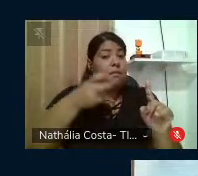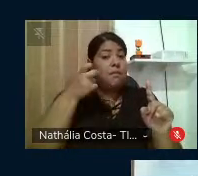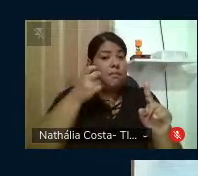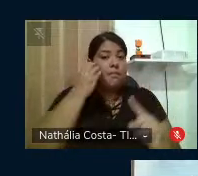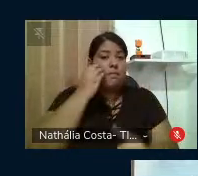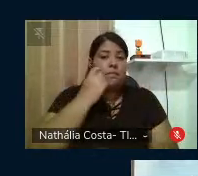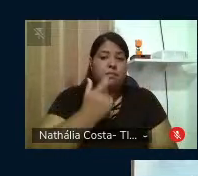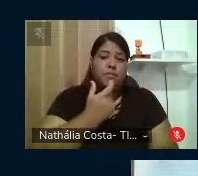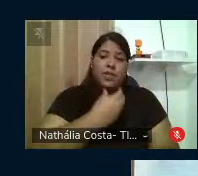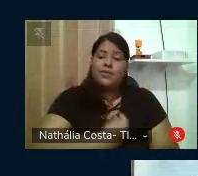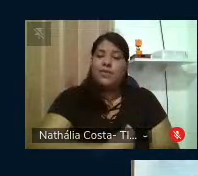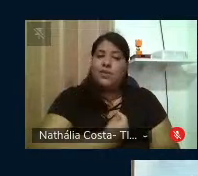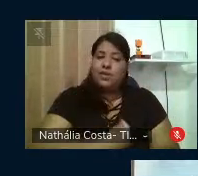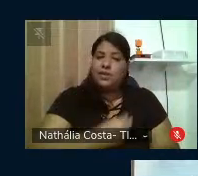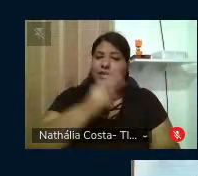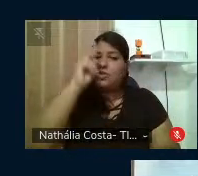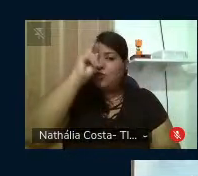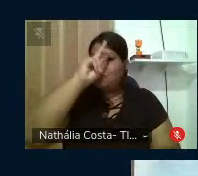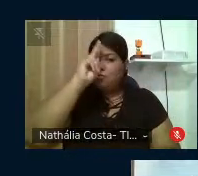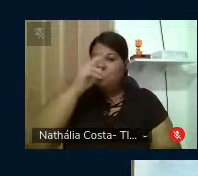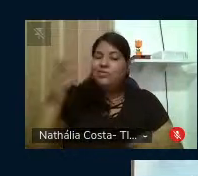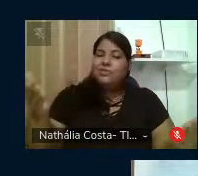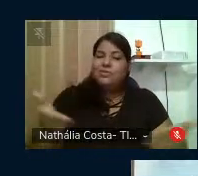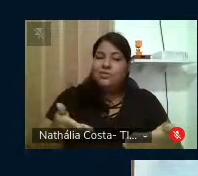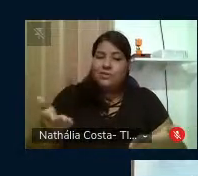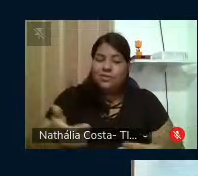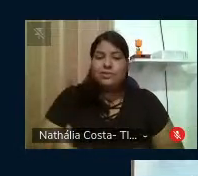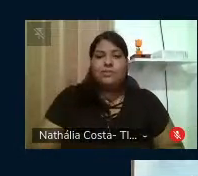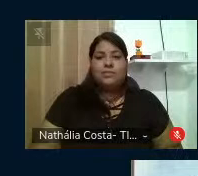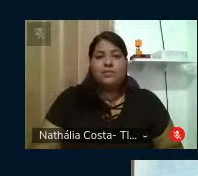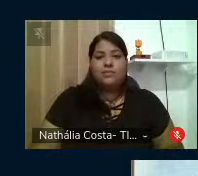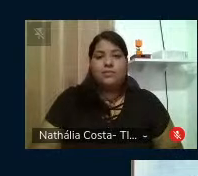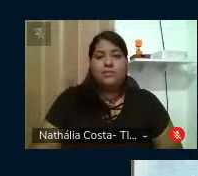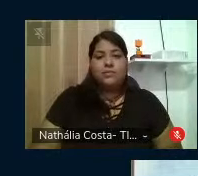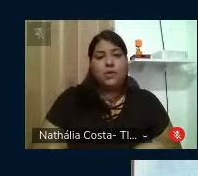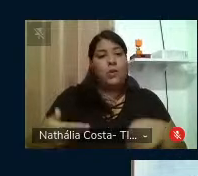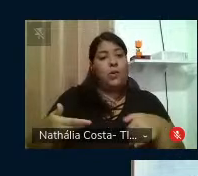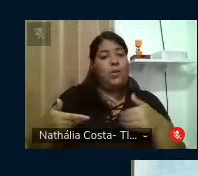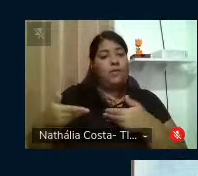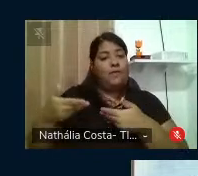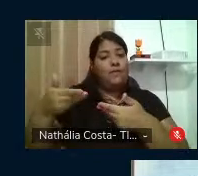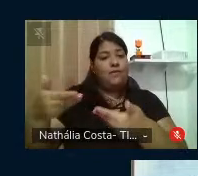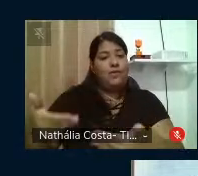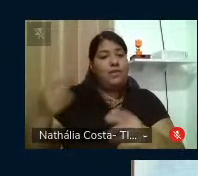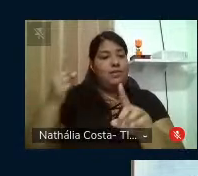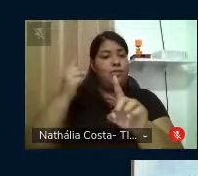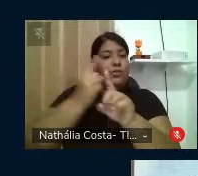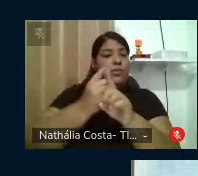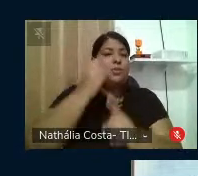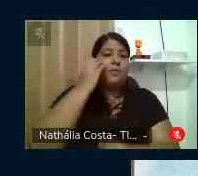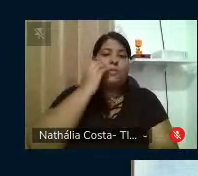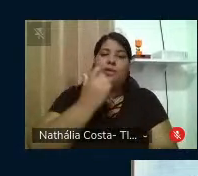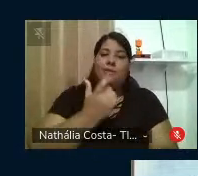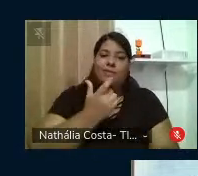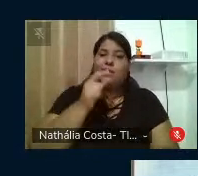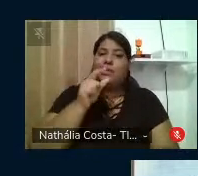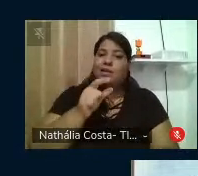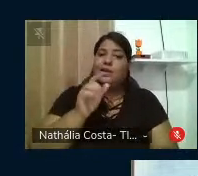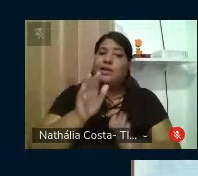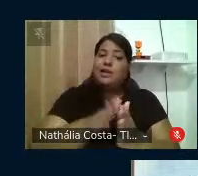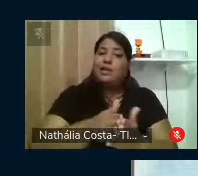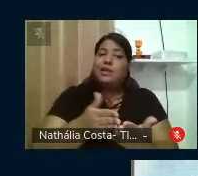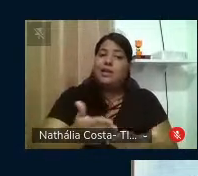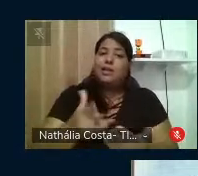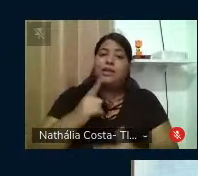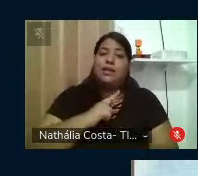vida, história e atualidade, como um convite para o encontro com Paulo Freire. A obra está composta